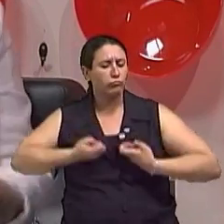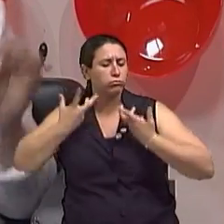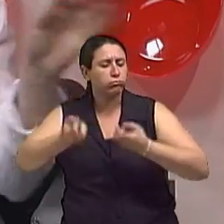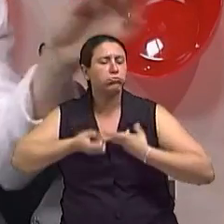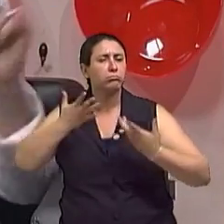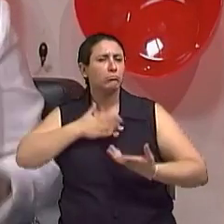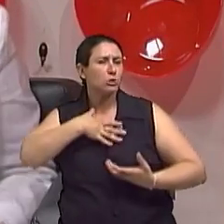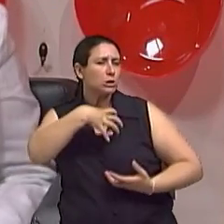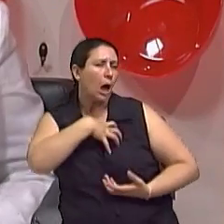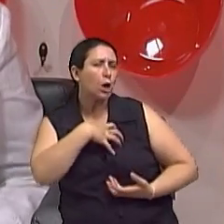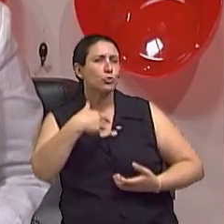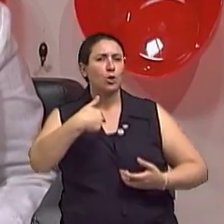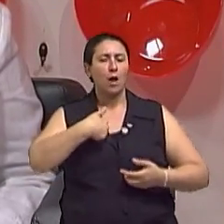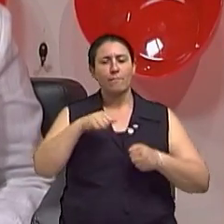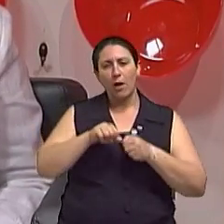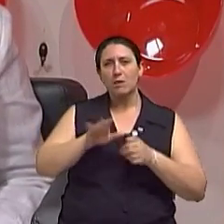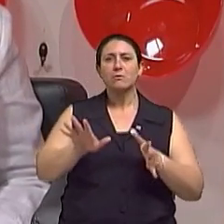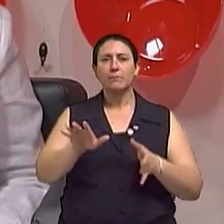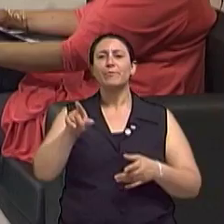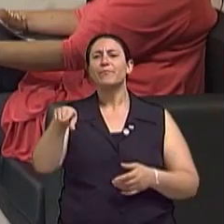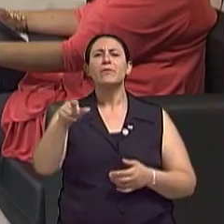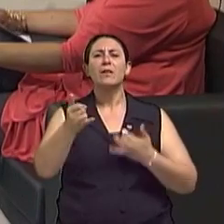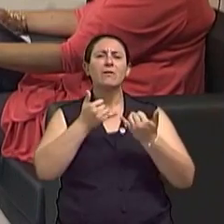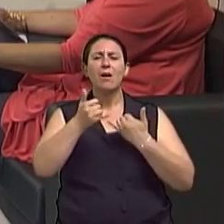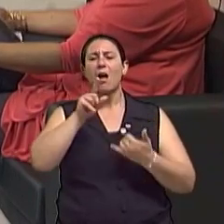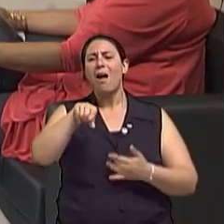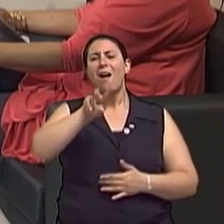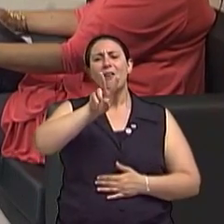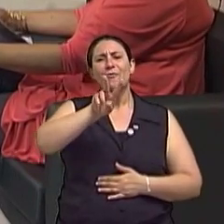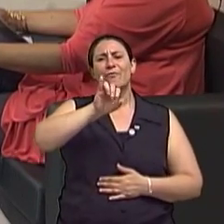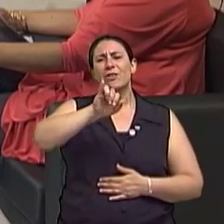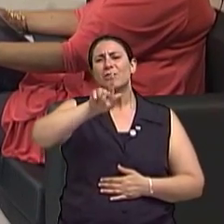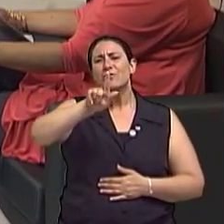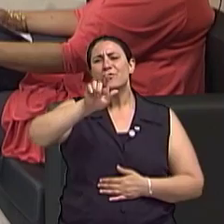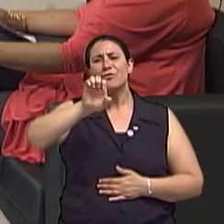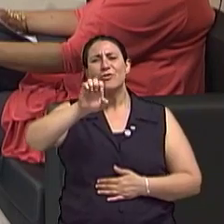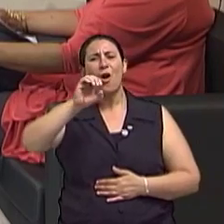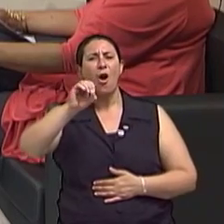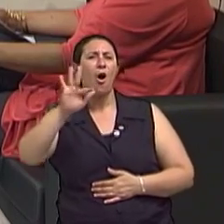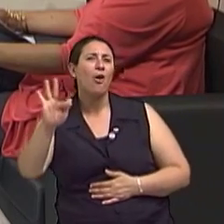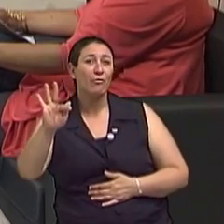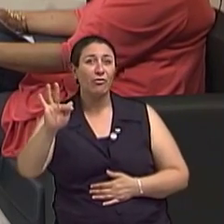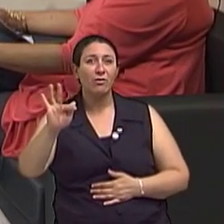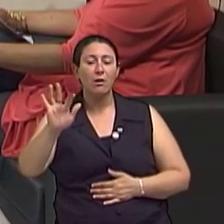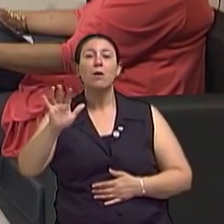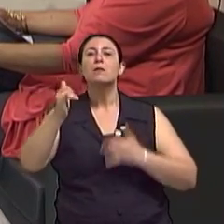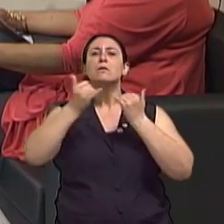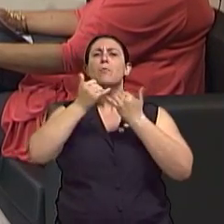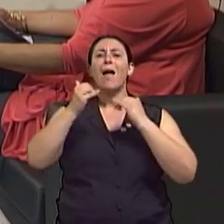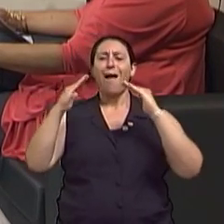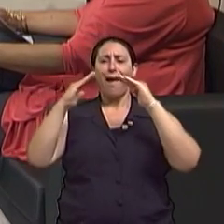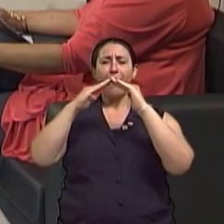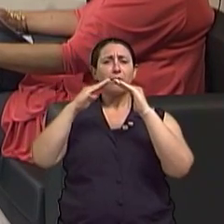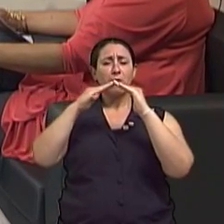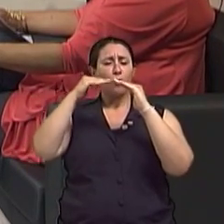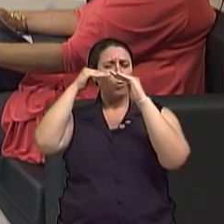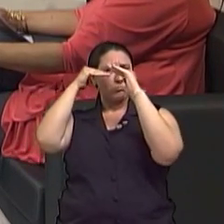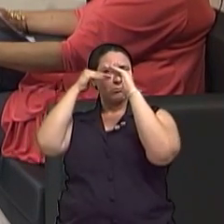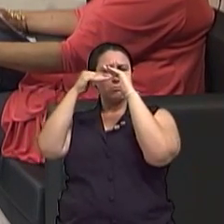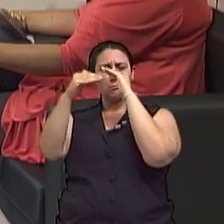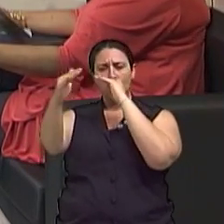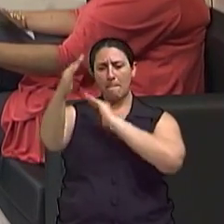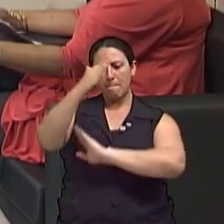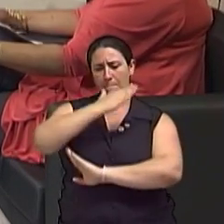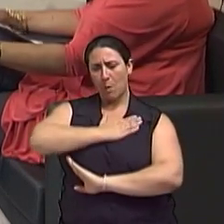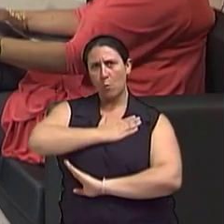a Virginia Woolf. Ah, a Virginia Woolf, claro. teto, um teto todo meu, é um texto que ela fala